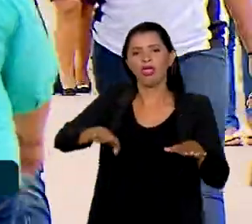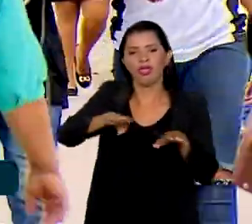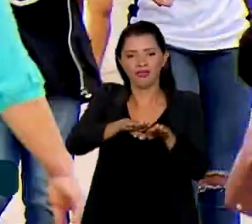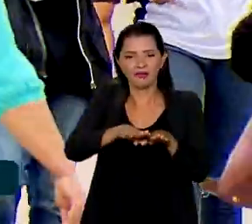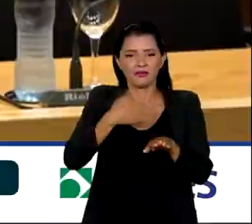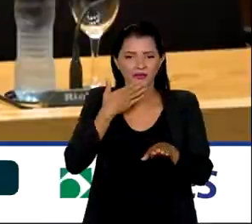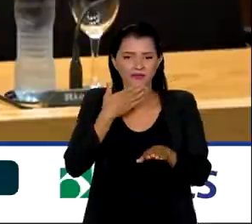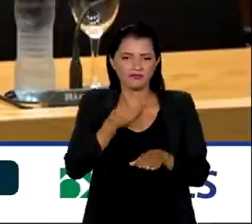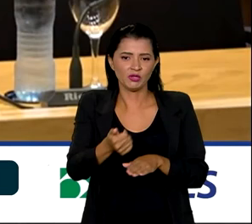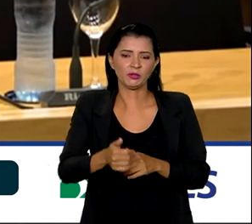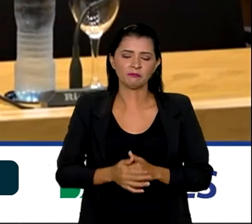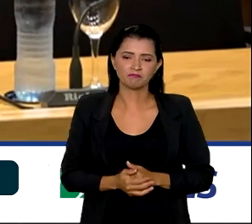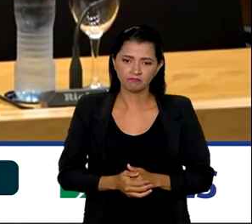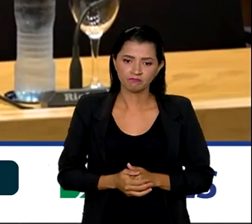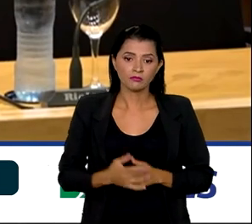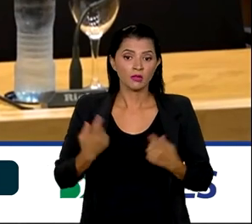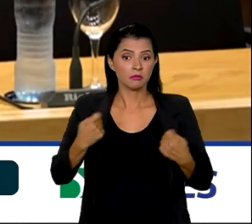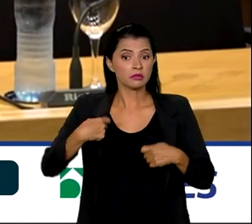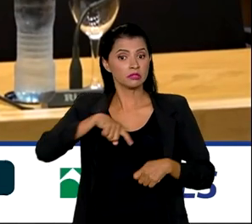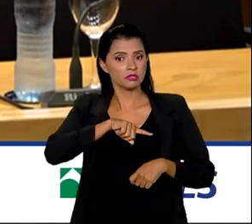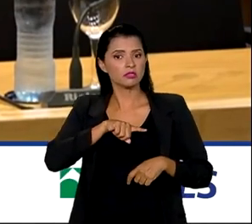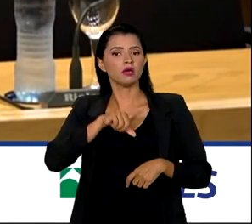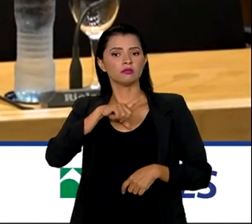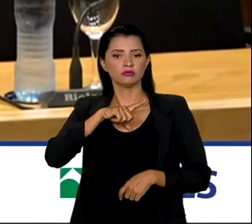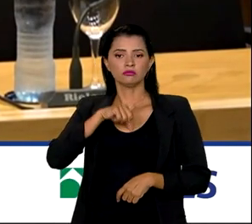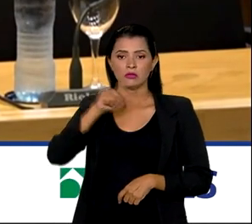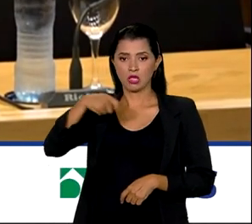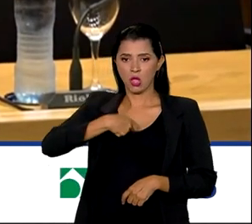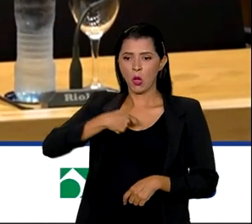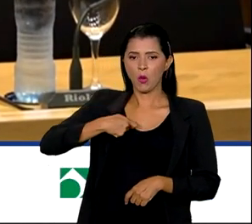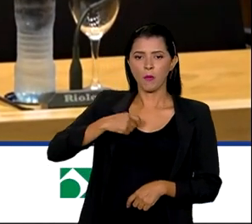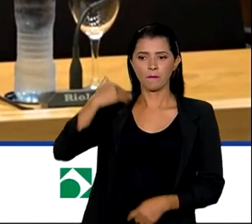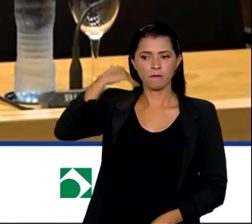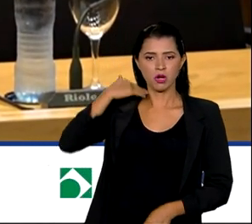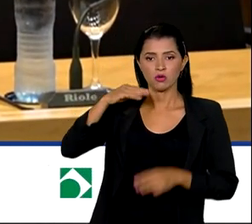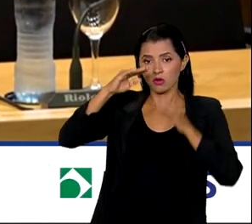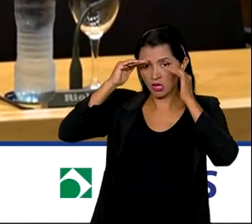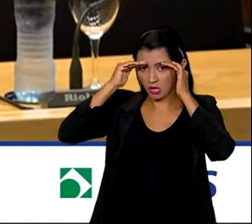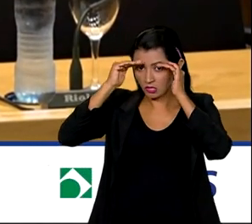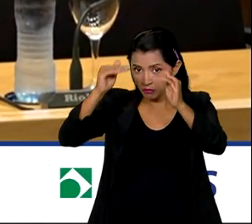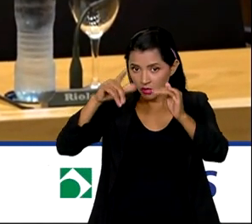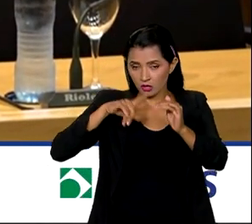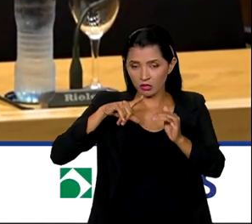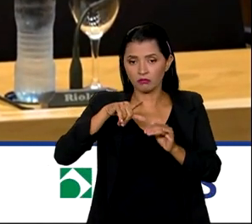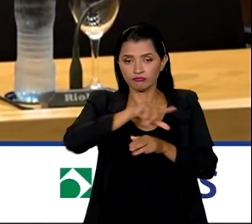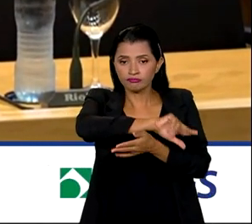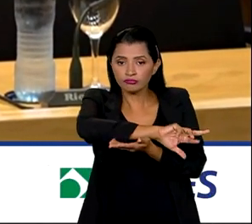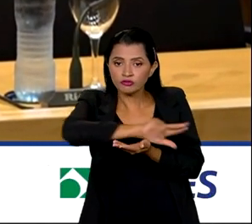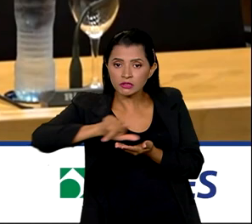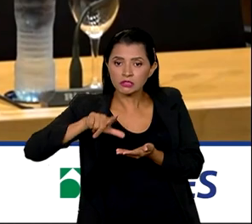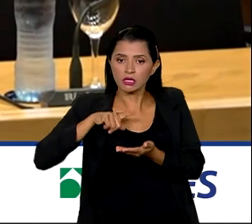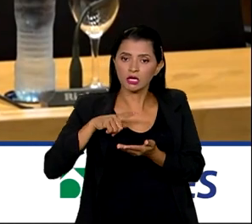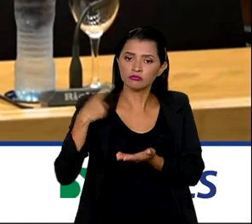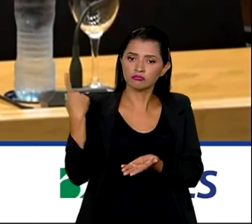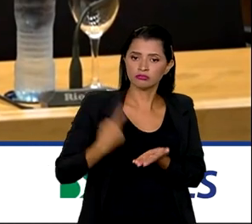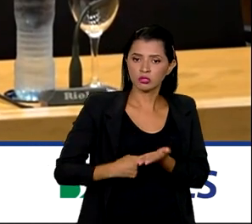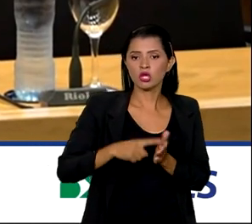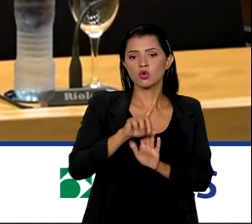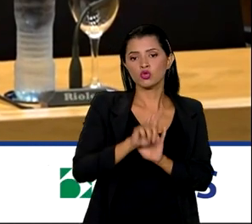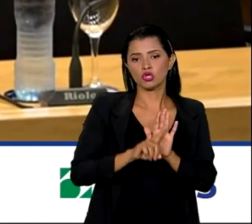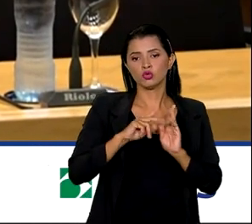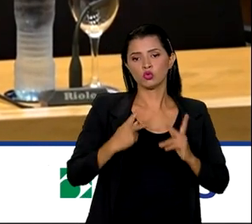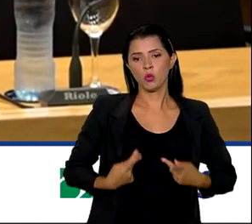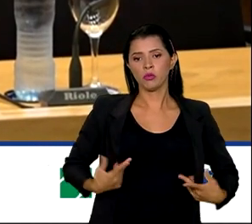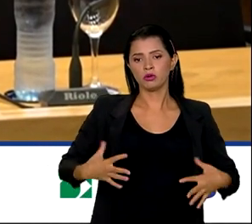sociais. Nós precisamos ser um banco que respeita a diversidade, um banco comprometido com os direitos humanos. Então, a